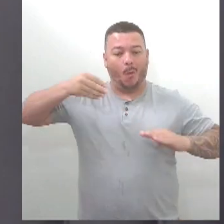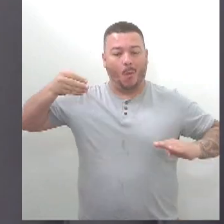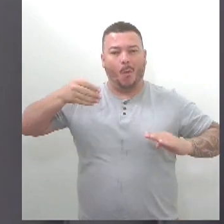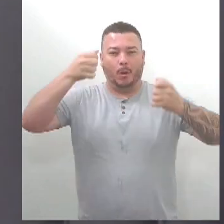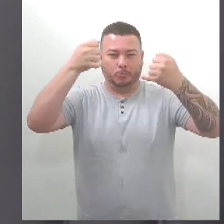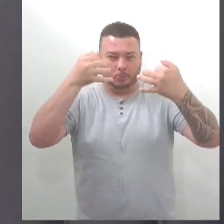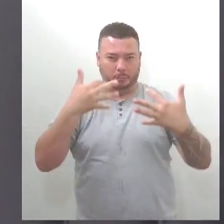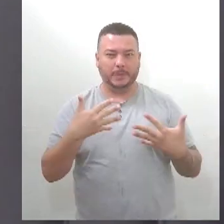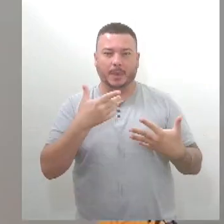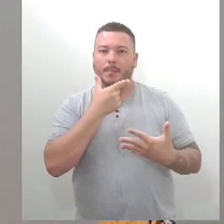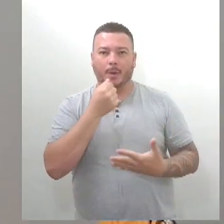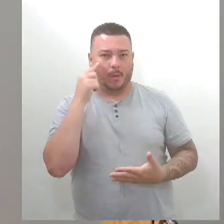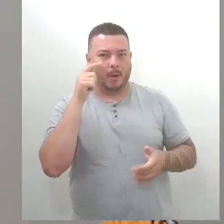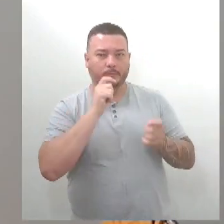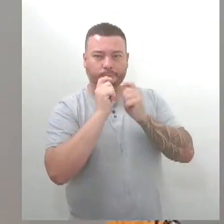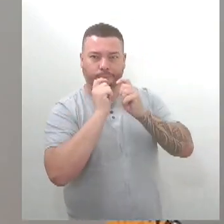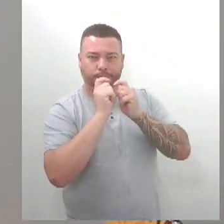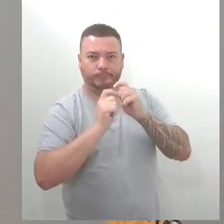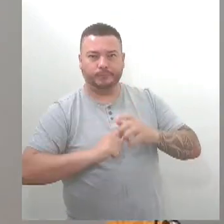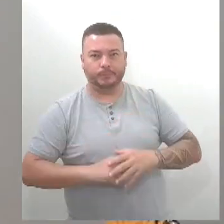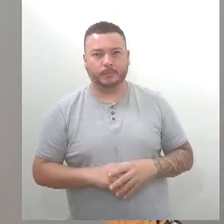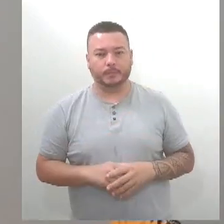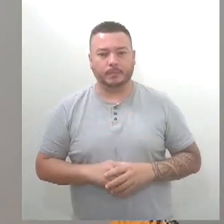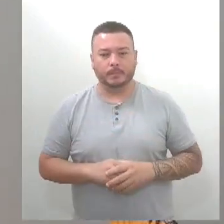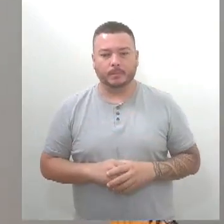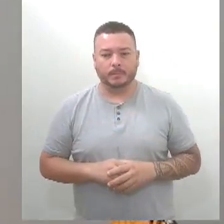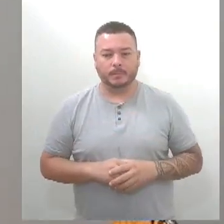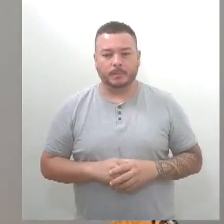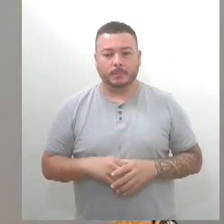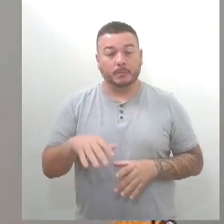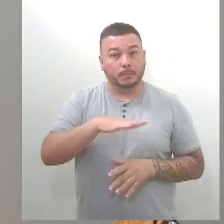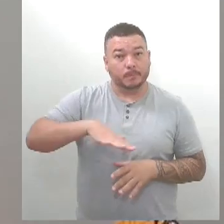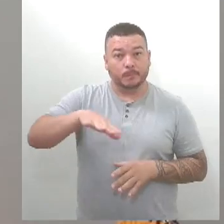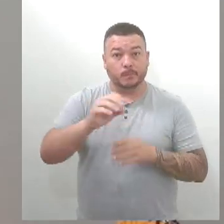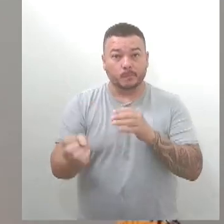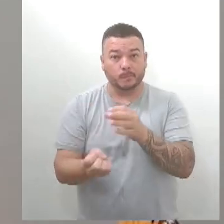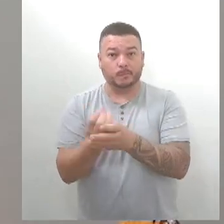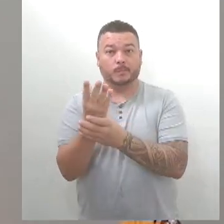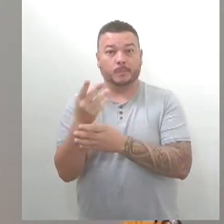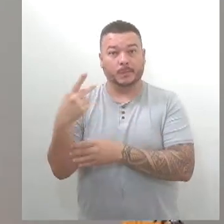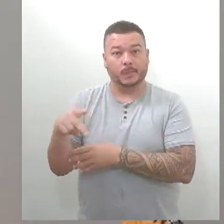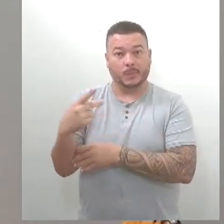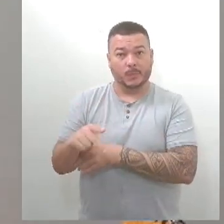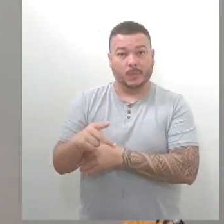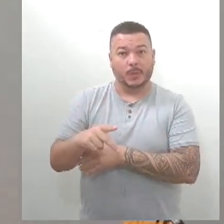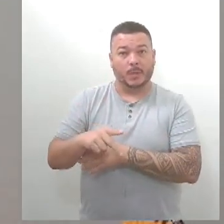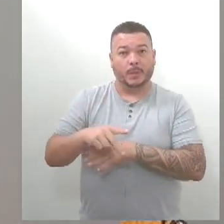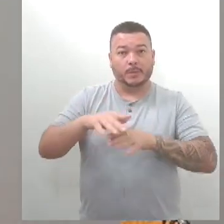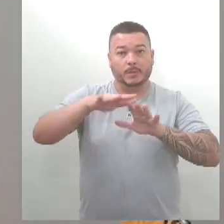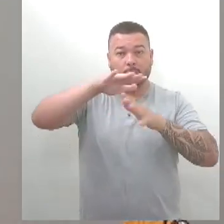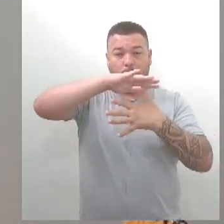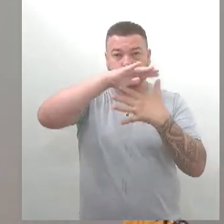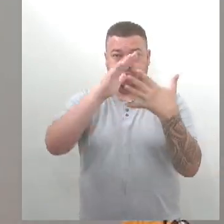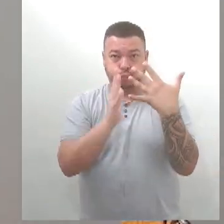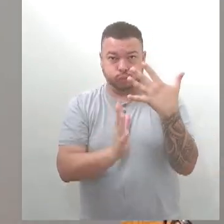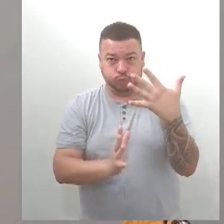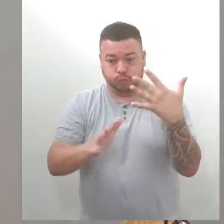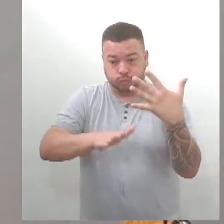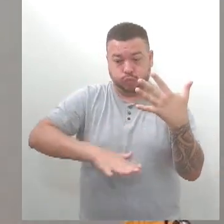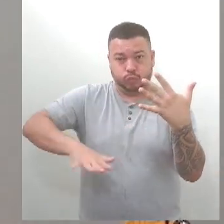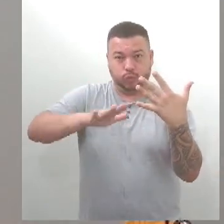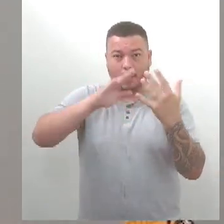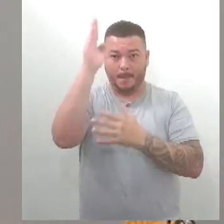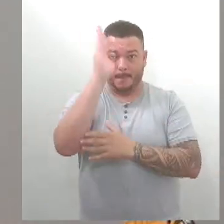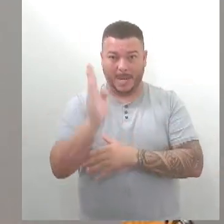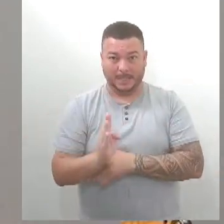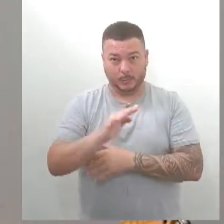O aparecimento desses animais no nosso litoral é comum nessa época do ano, uma vez que